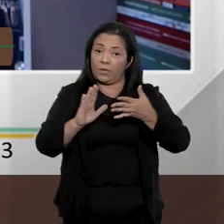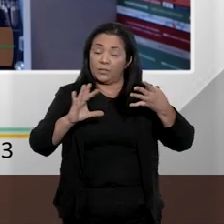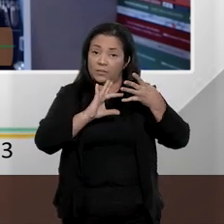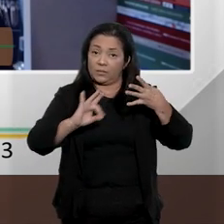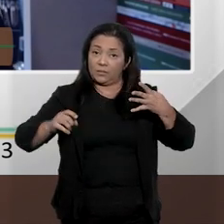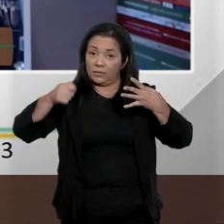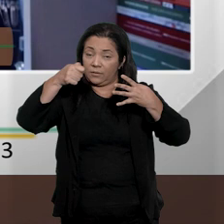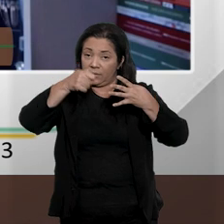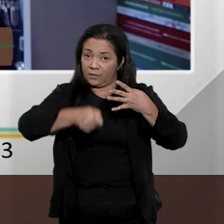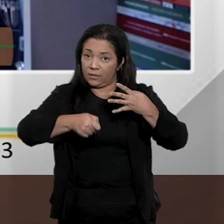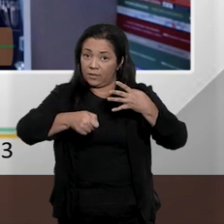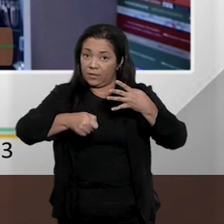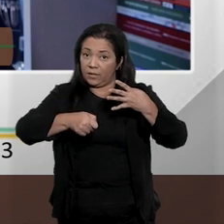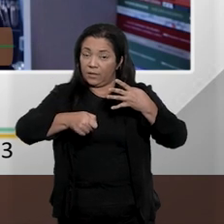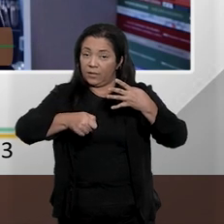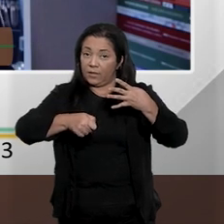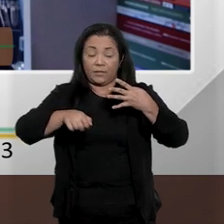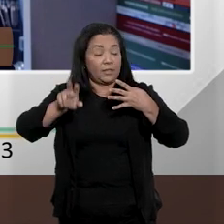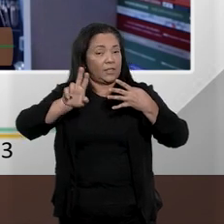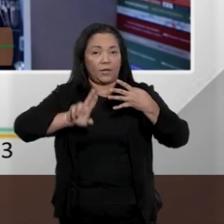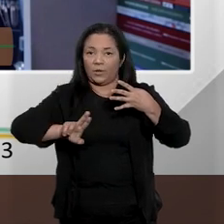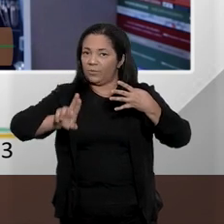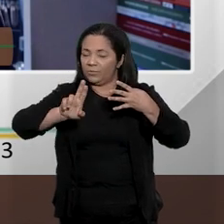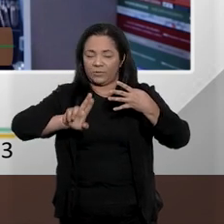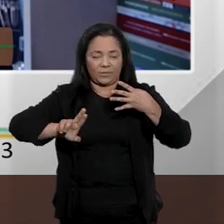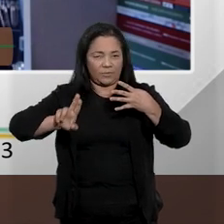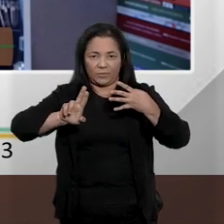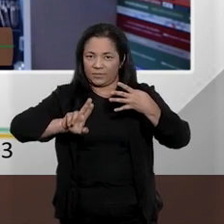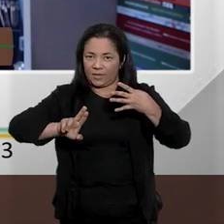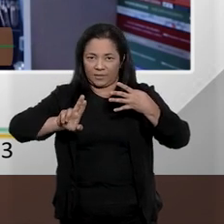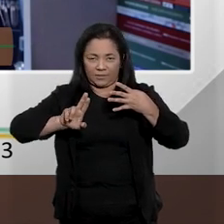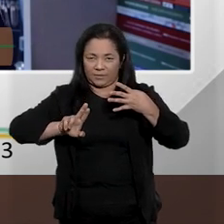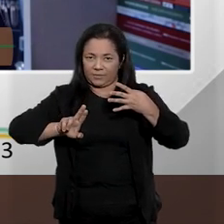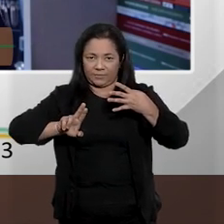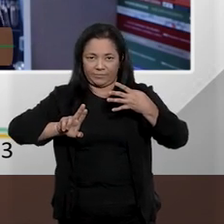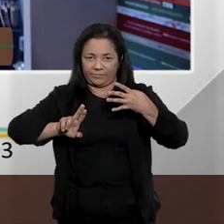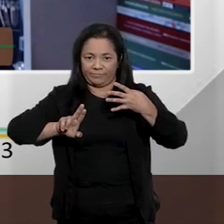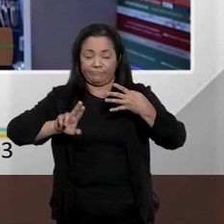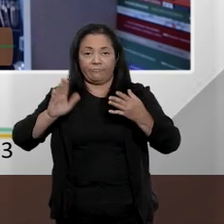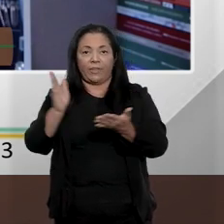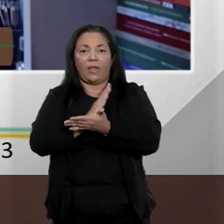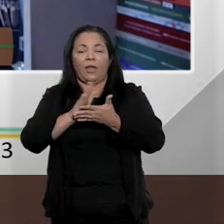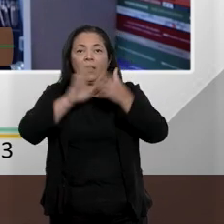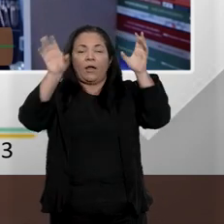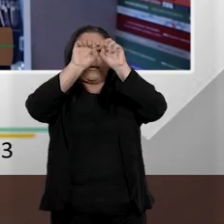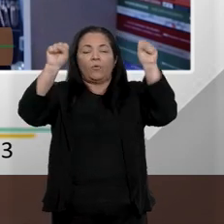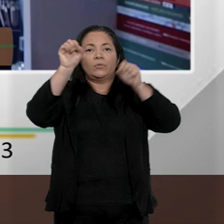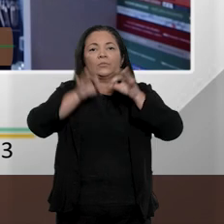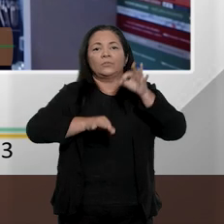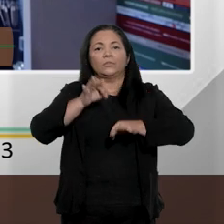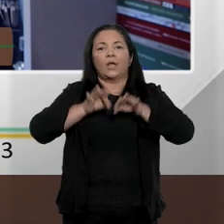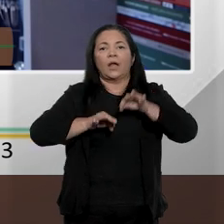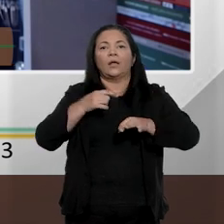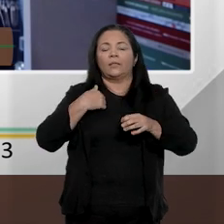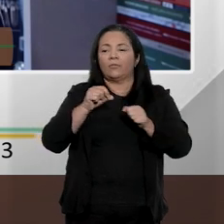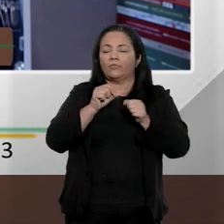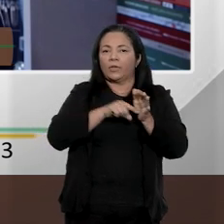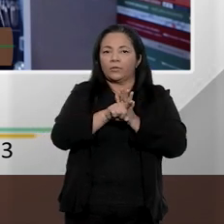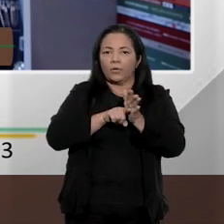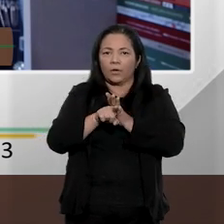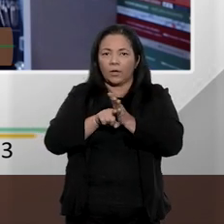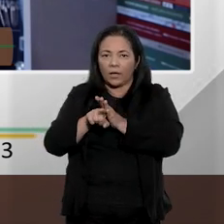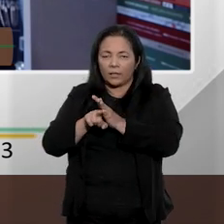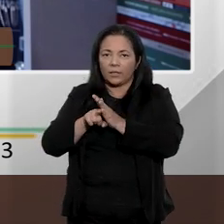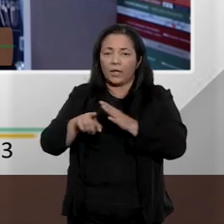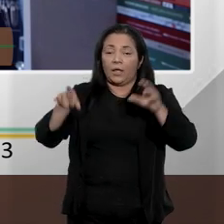afirmando-se, e muitas cortes estaduais têm feito isso, a partir de pesquisas empíricas próprias, as